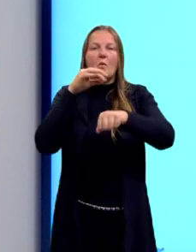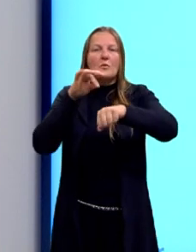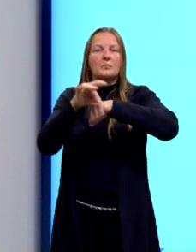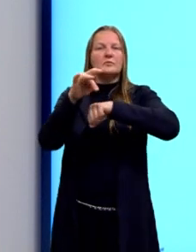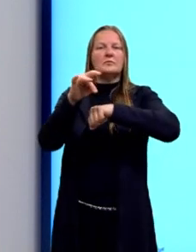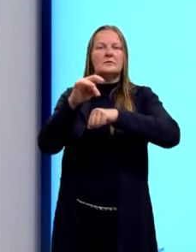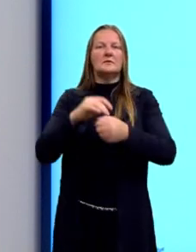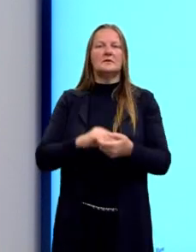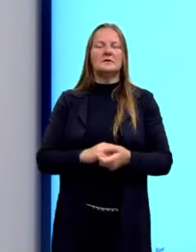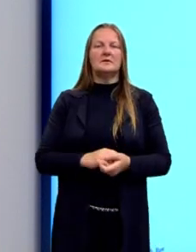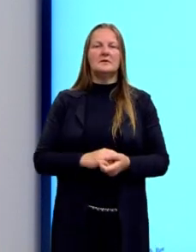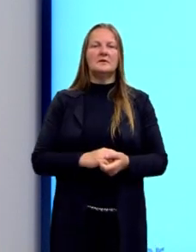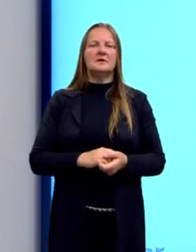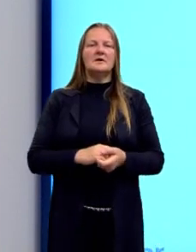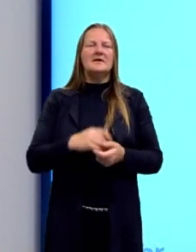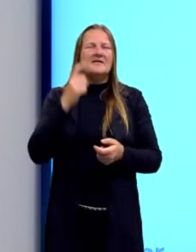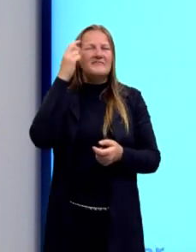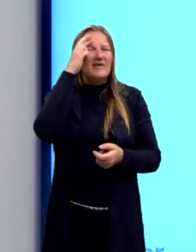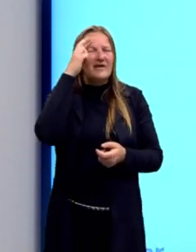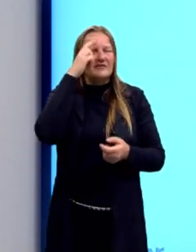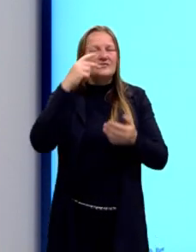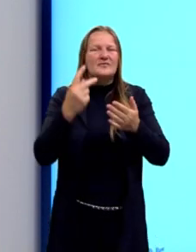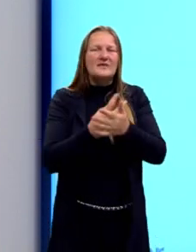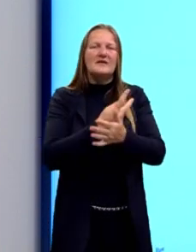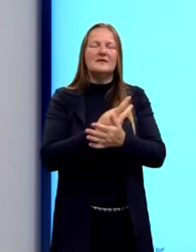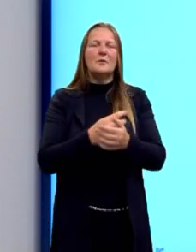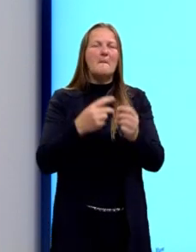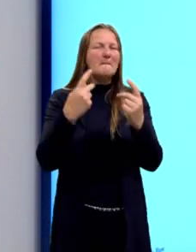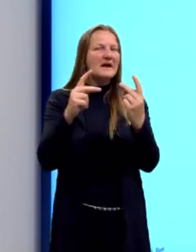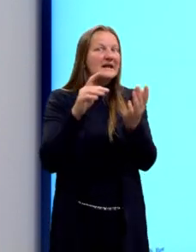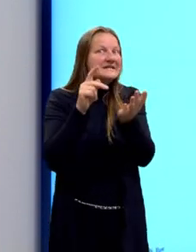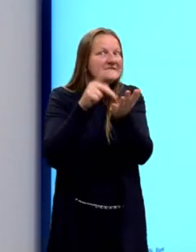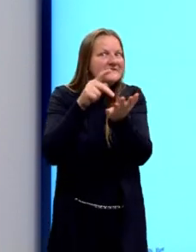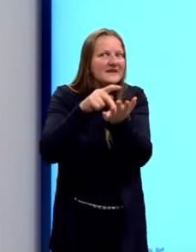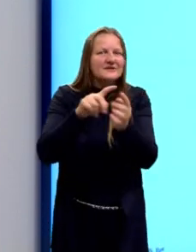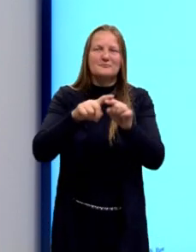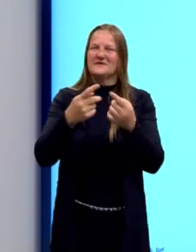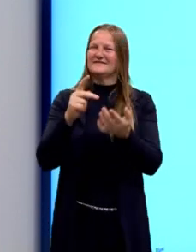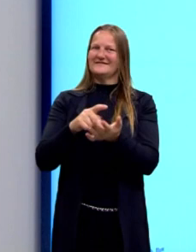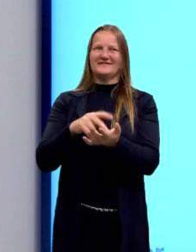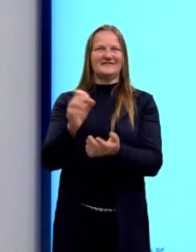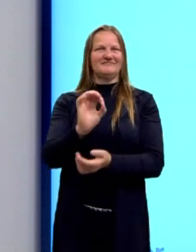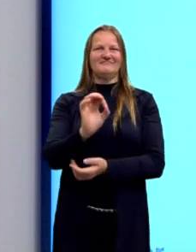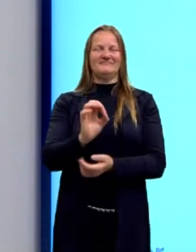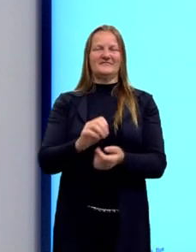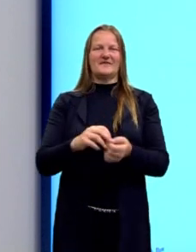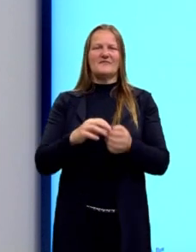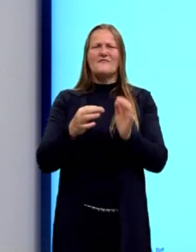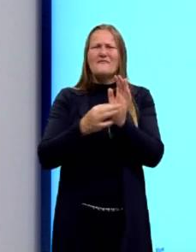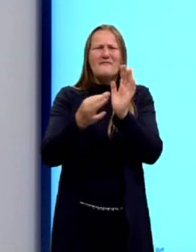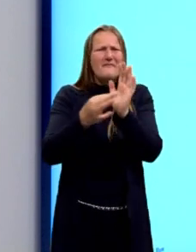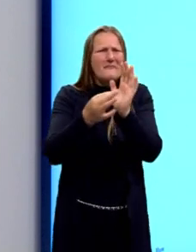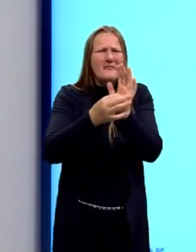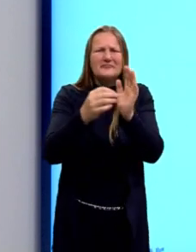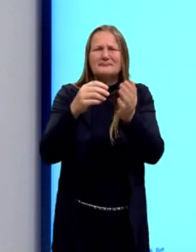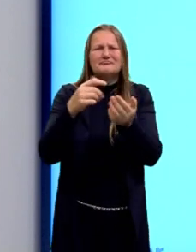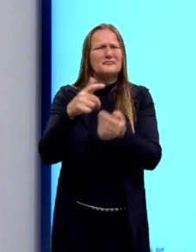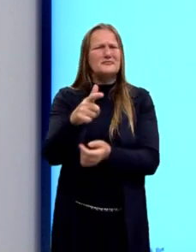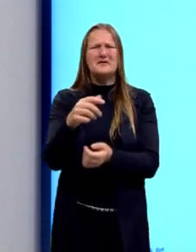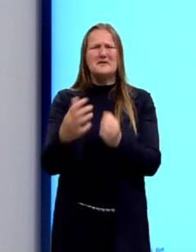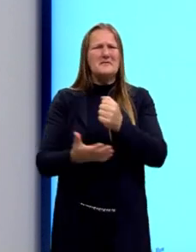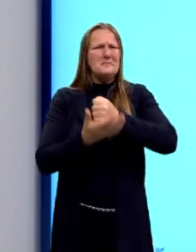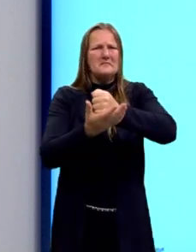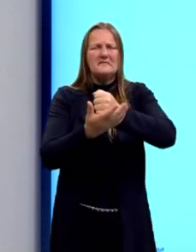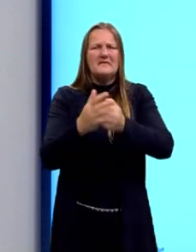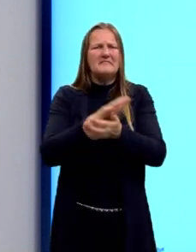É um raciocínio errado com a aparência de ser verdadeiro. São argumentos inconsistentes, sem fundamentos.